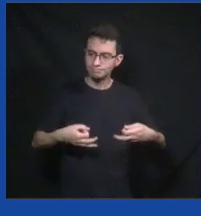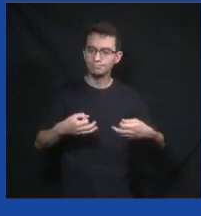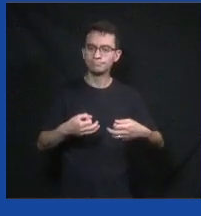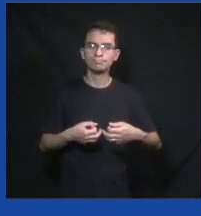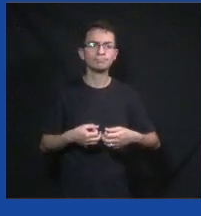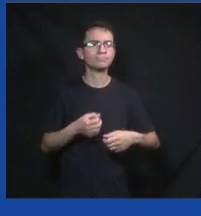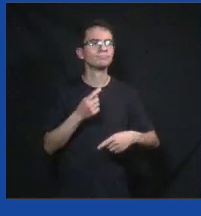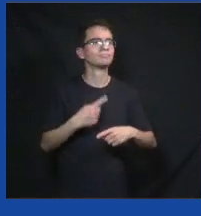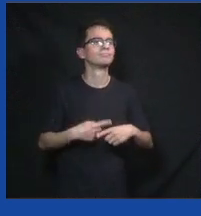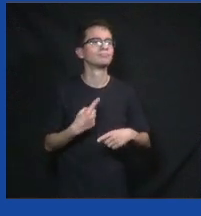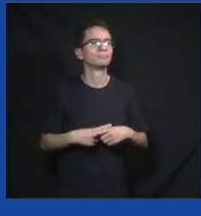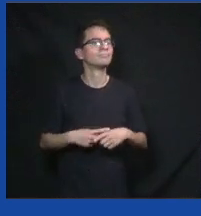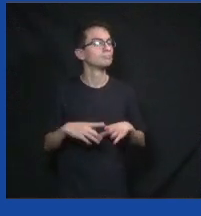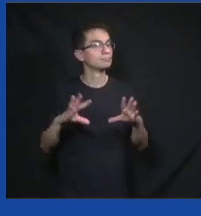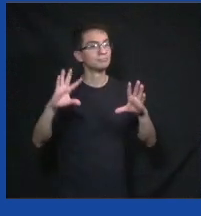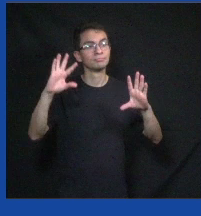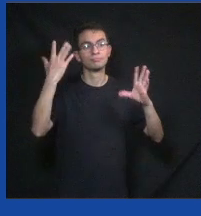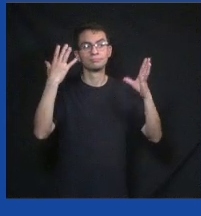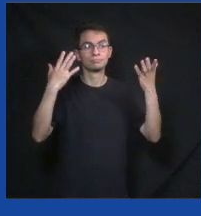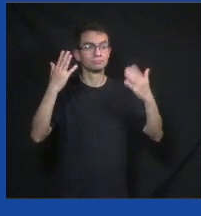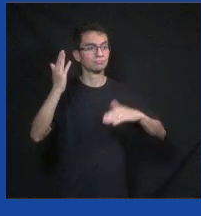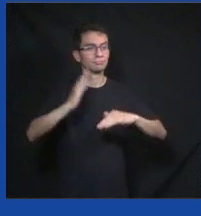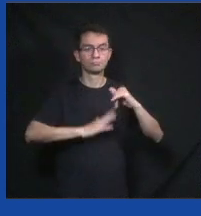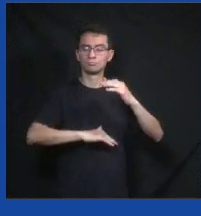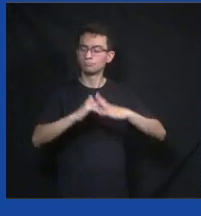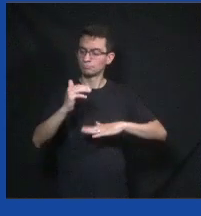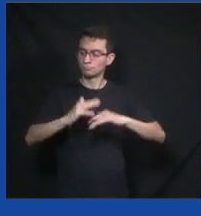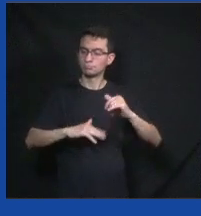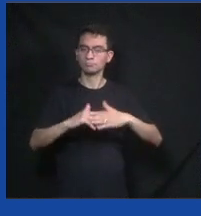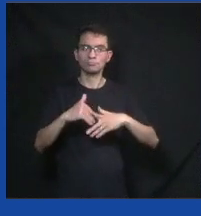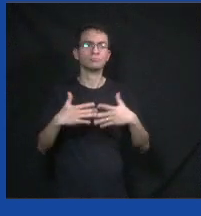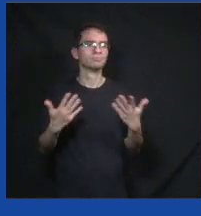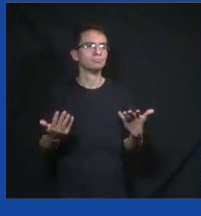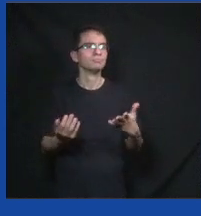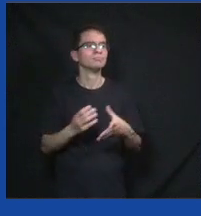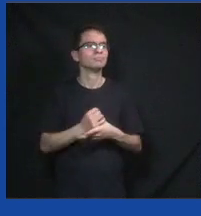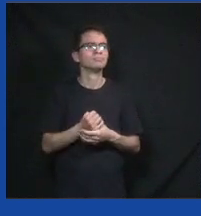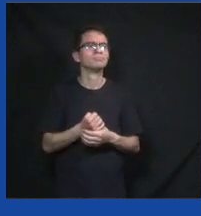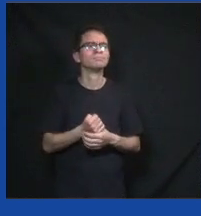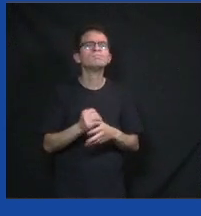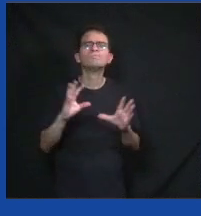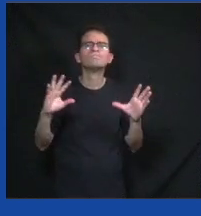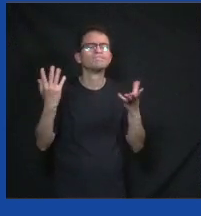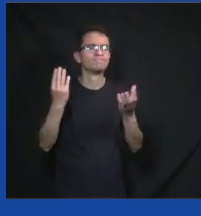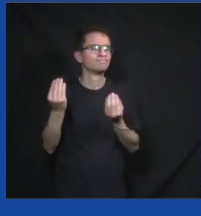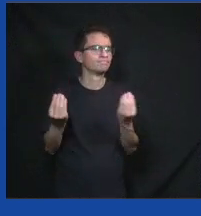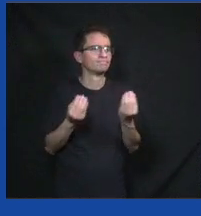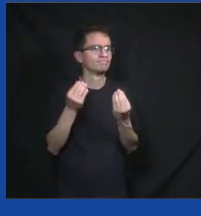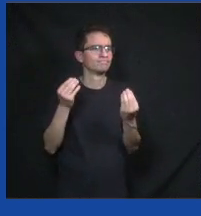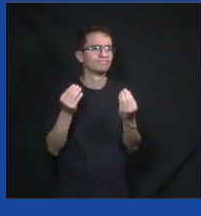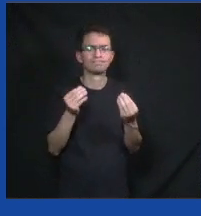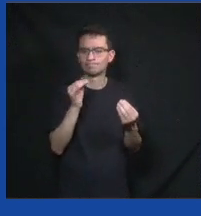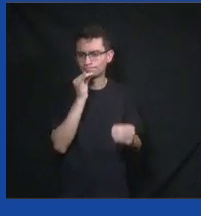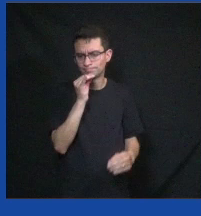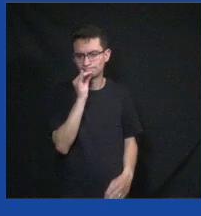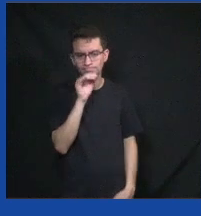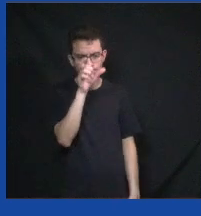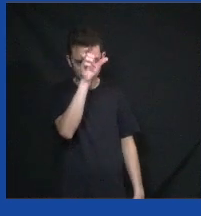sobre as demandas sobre poda de árvore. Um exemplo do que acontece. Na hora que alguém liga no